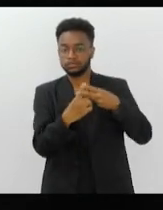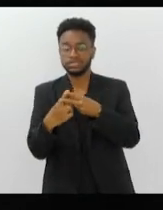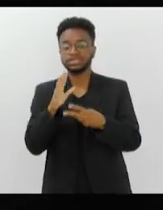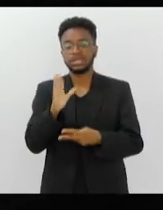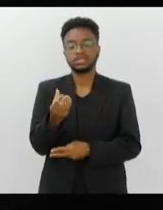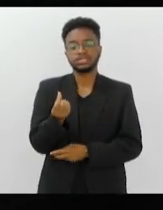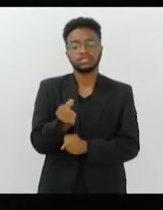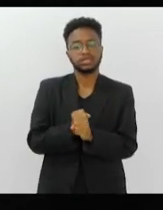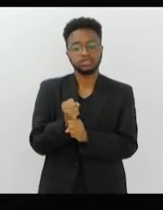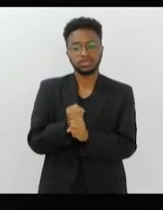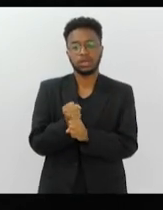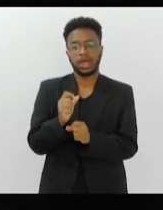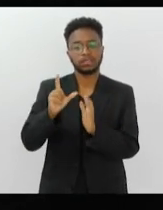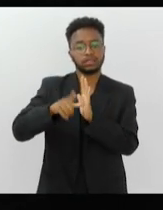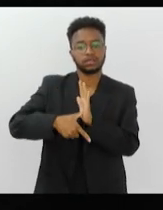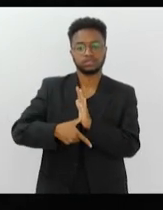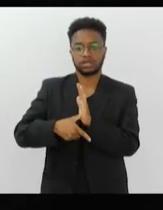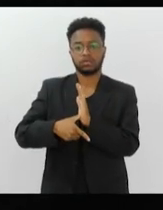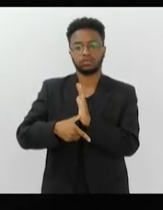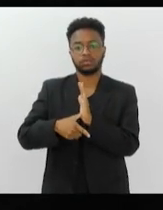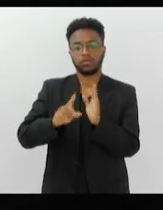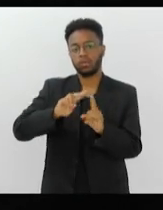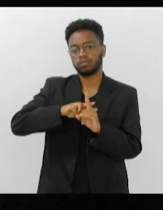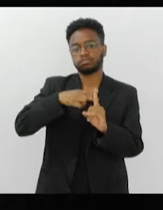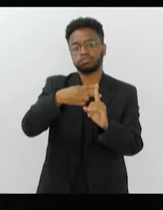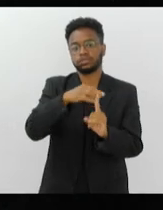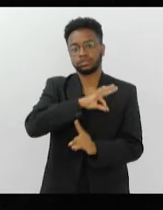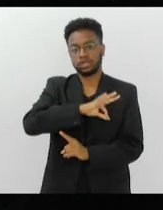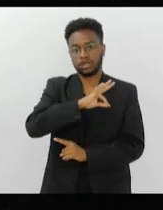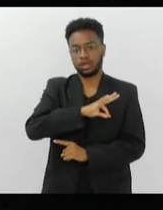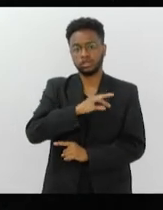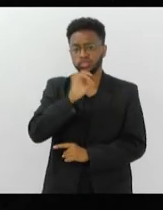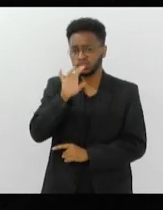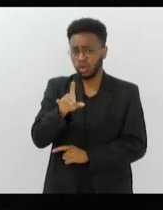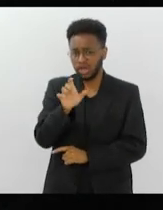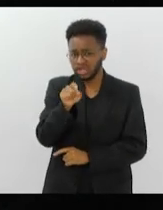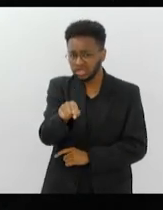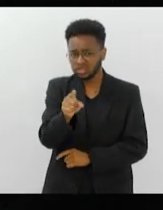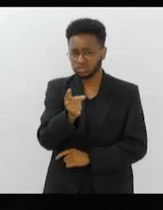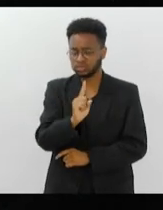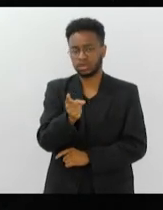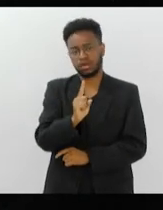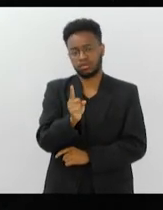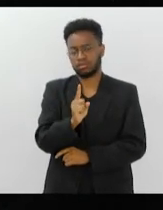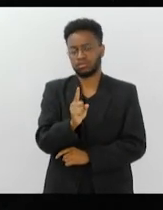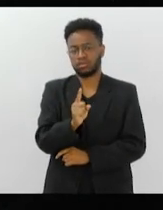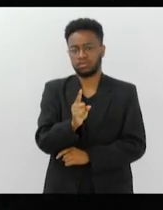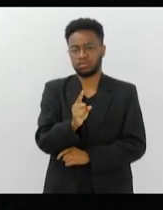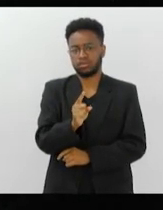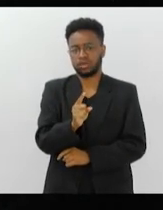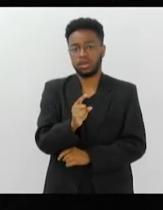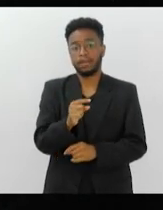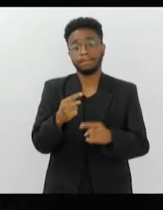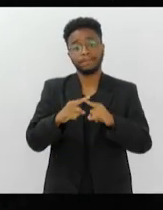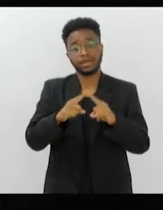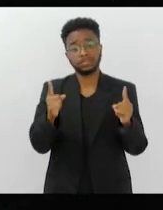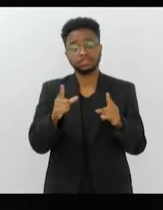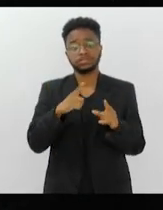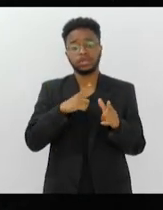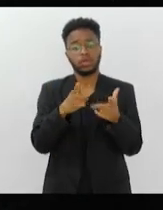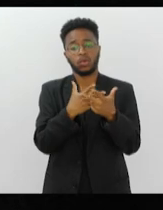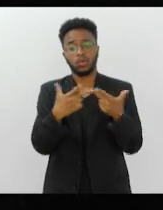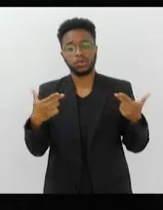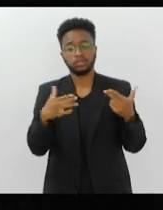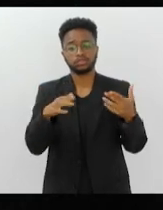anos da promoção atrasada, não estou falando que só isso, não, leva a pessoa a querer tirar a vida, mas são coisas que somam,